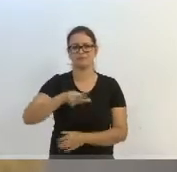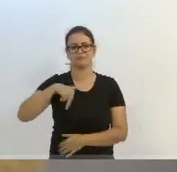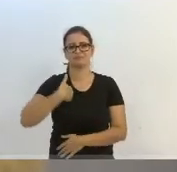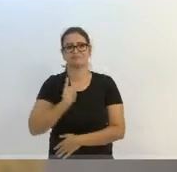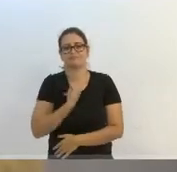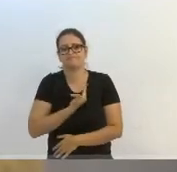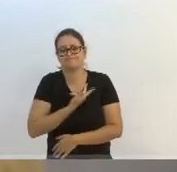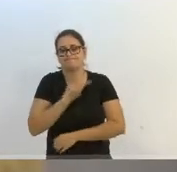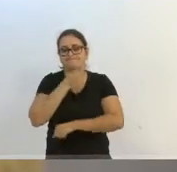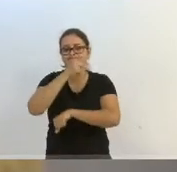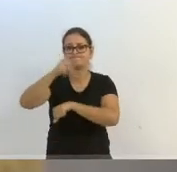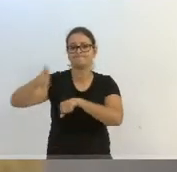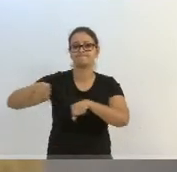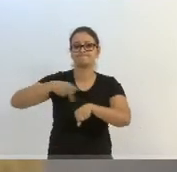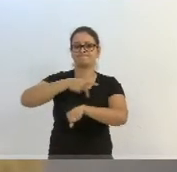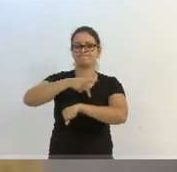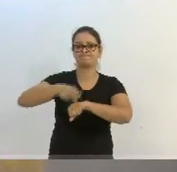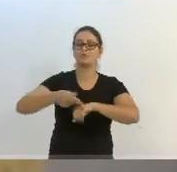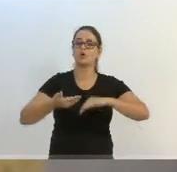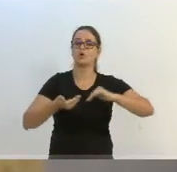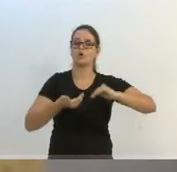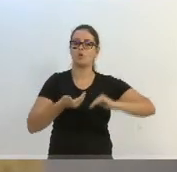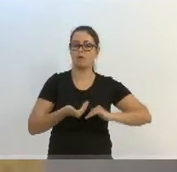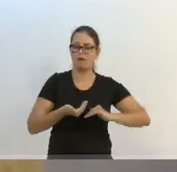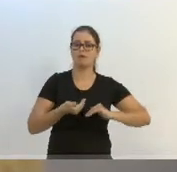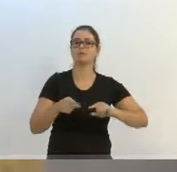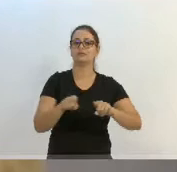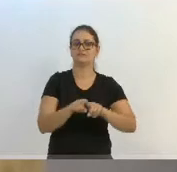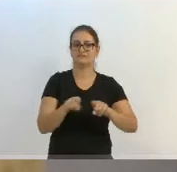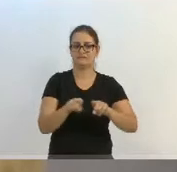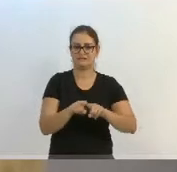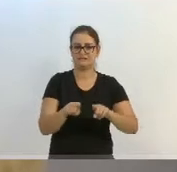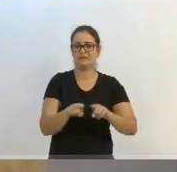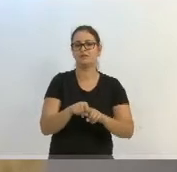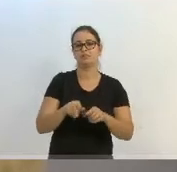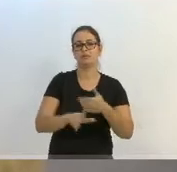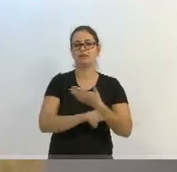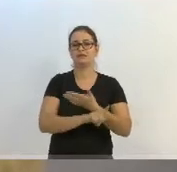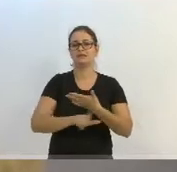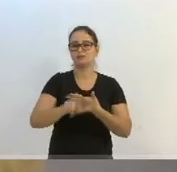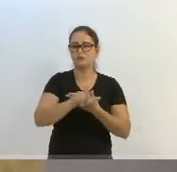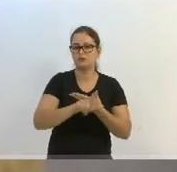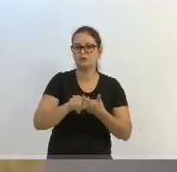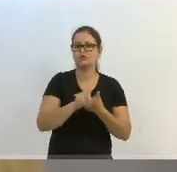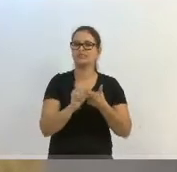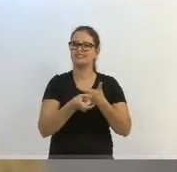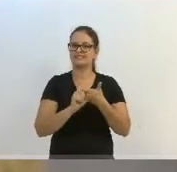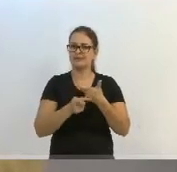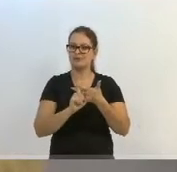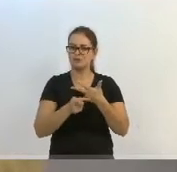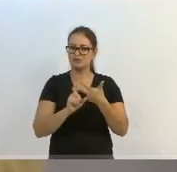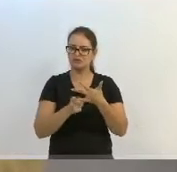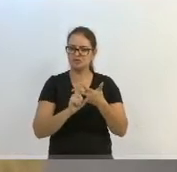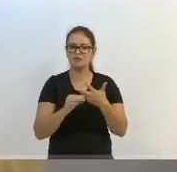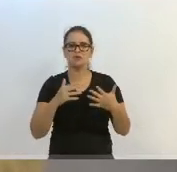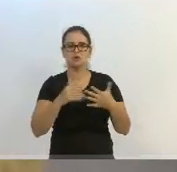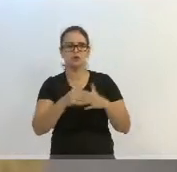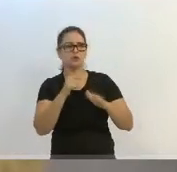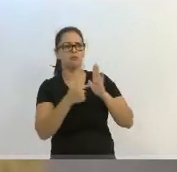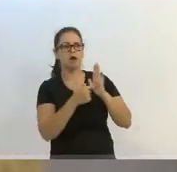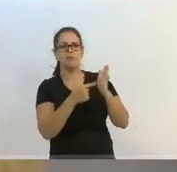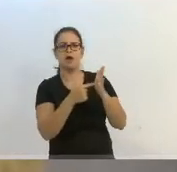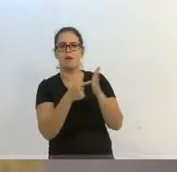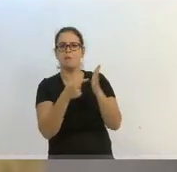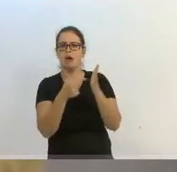país, o nosso Congresso Nacional, o Executivo, com todas essas denúncias que apareceram aí nos